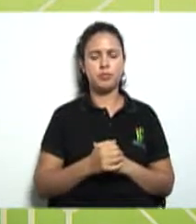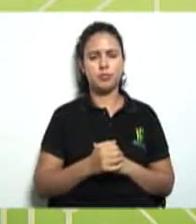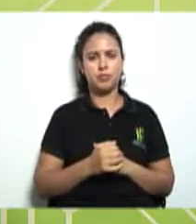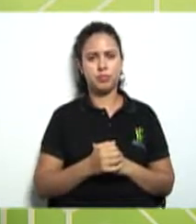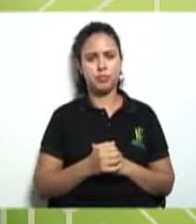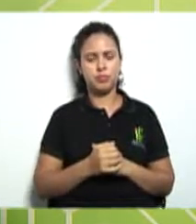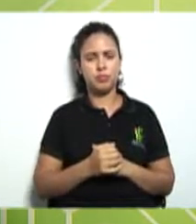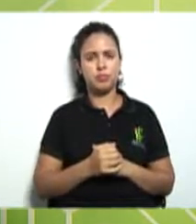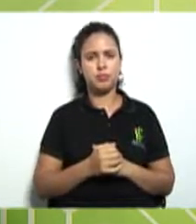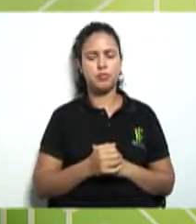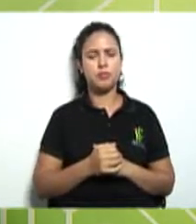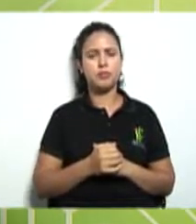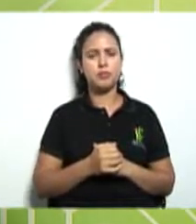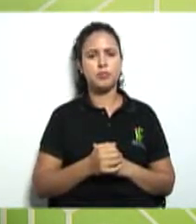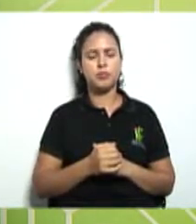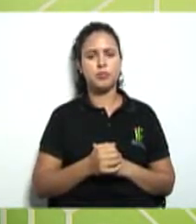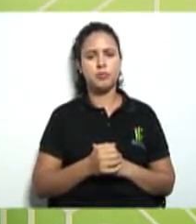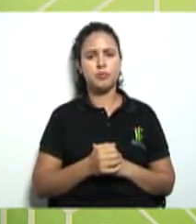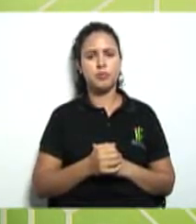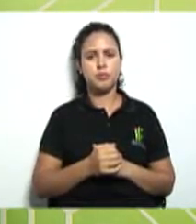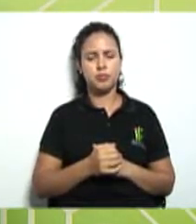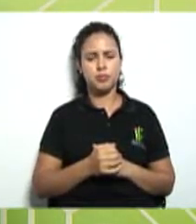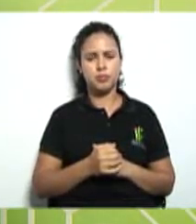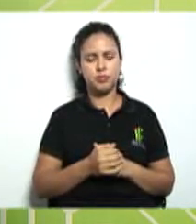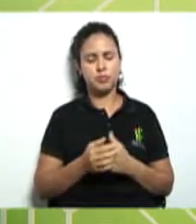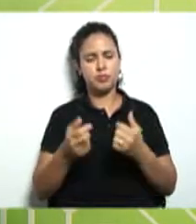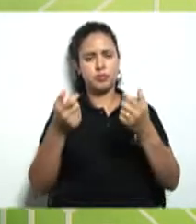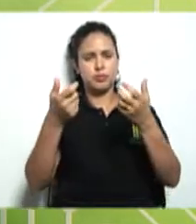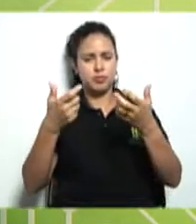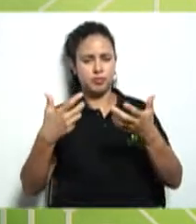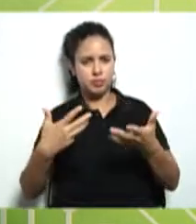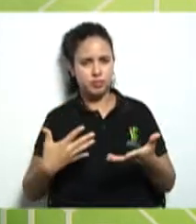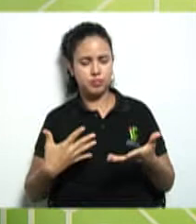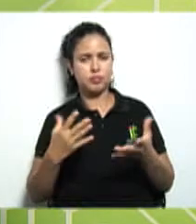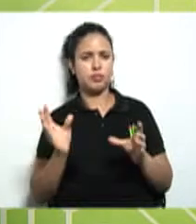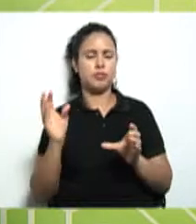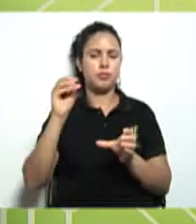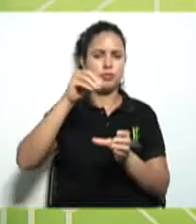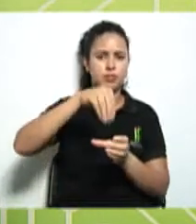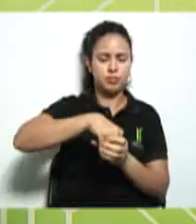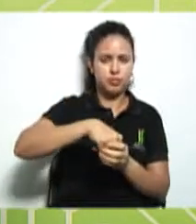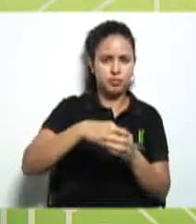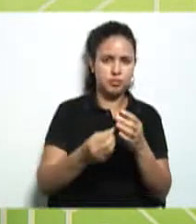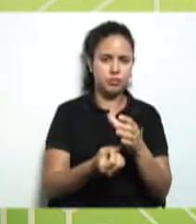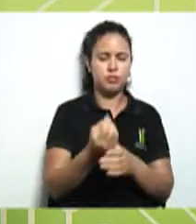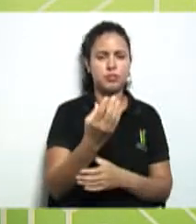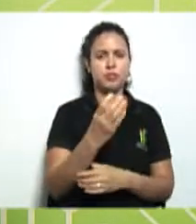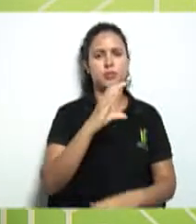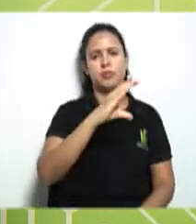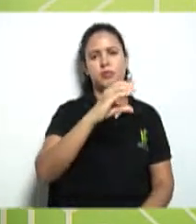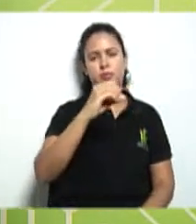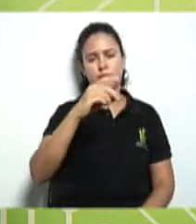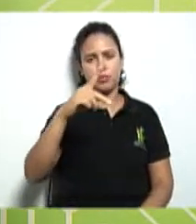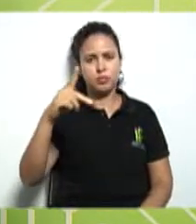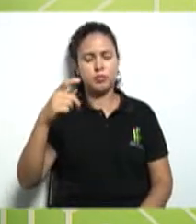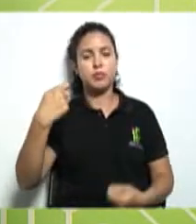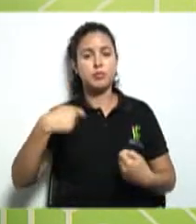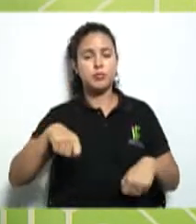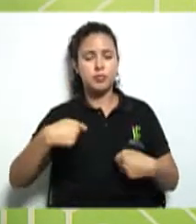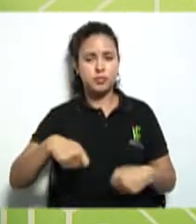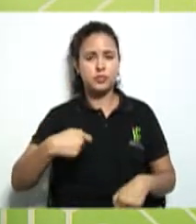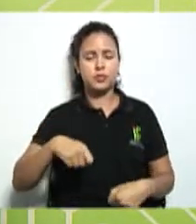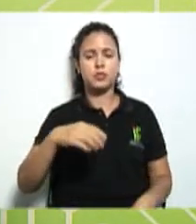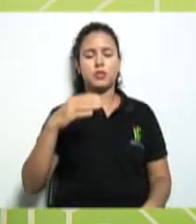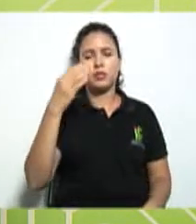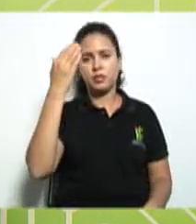Para iniciar, para falarmos sobre a constituição de uma cooperativa, primeiro momento nós temos que saber os procedimentos. Porque para